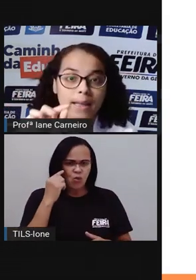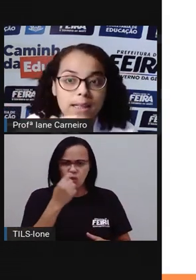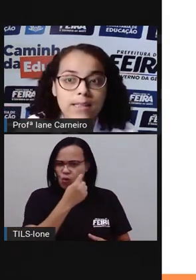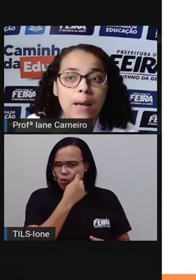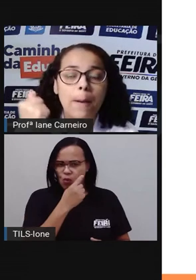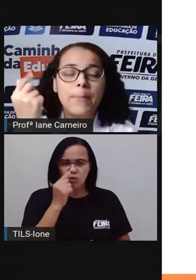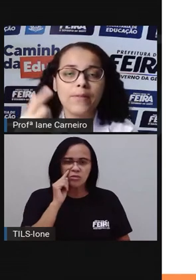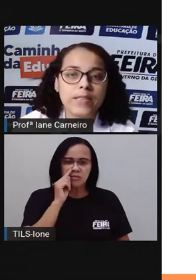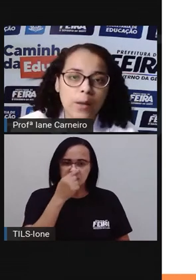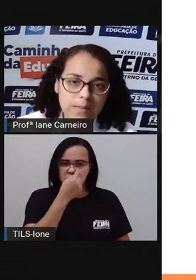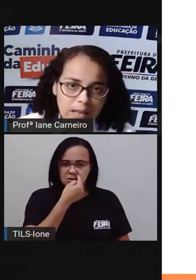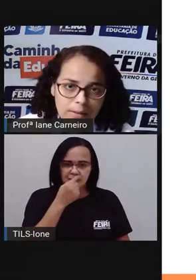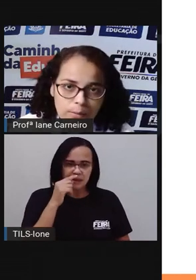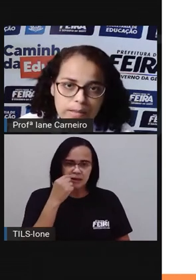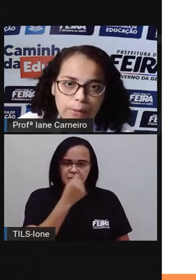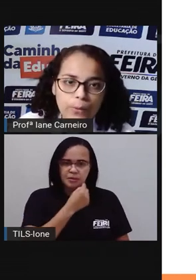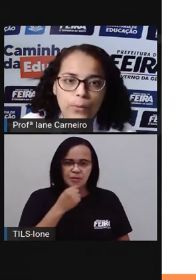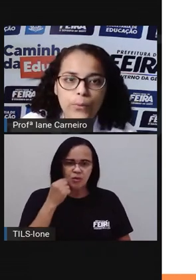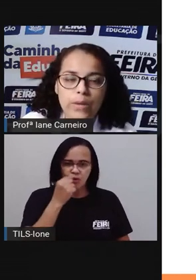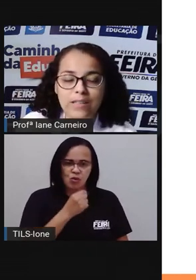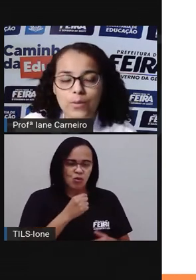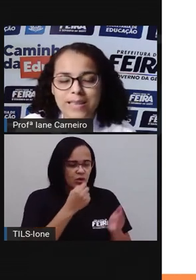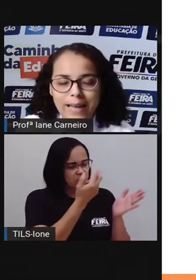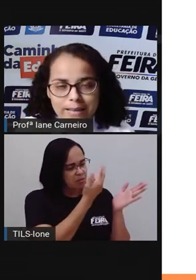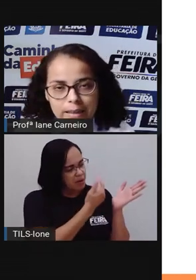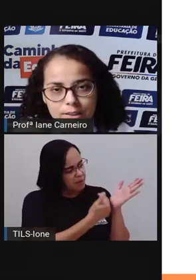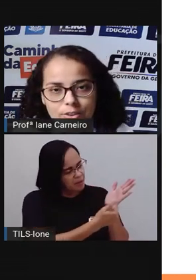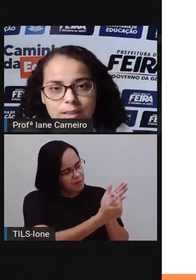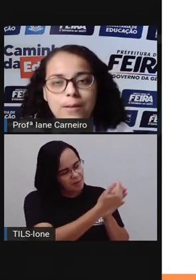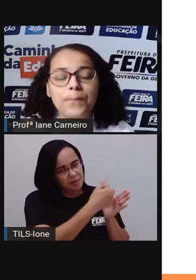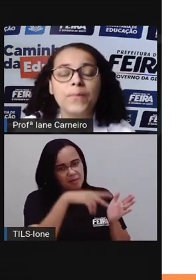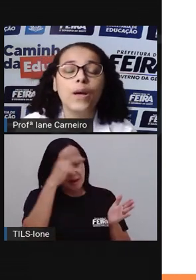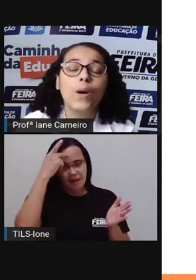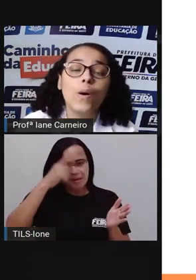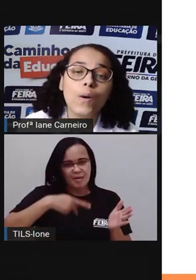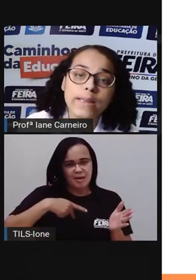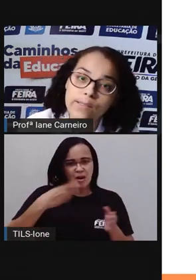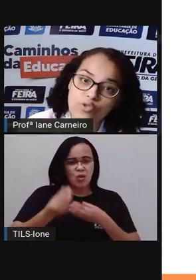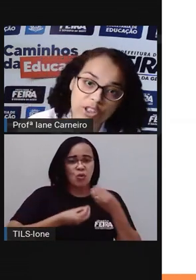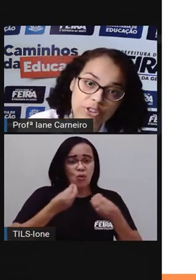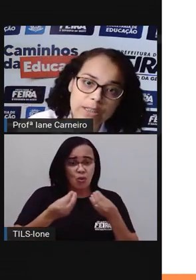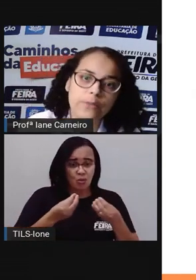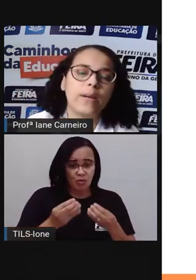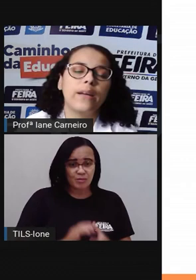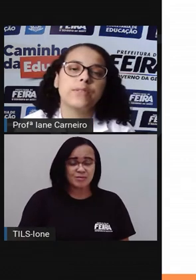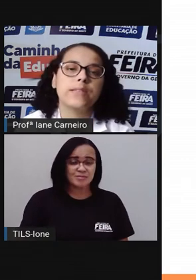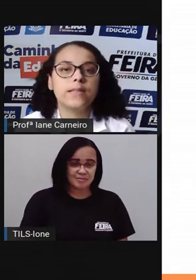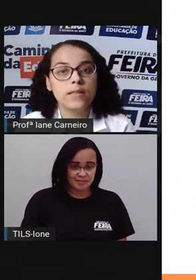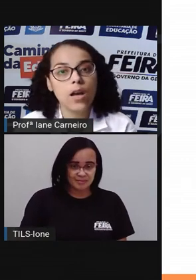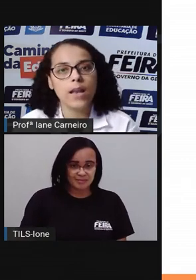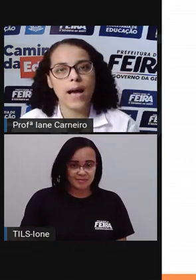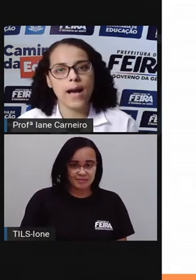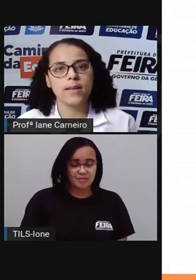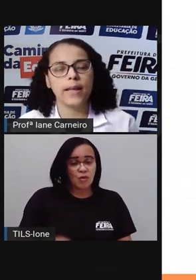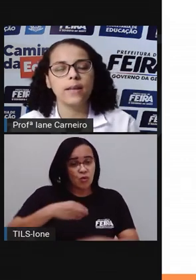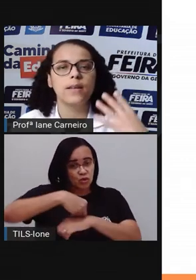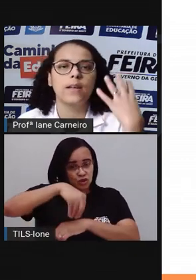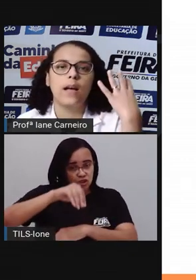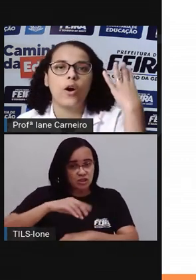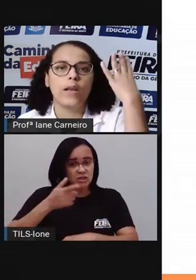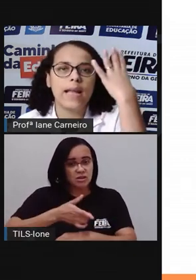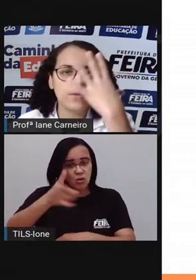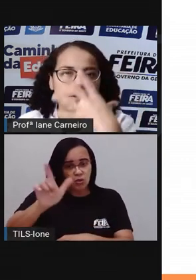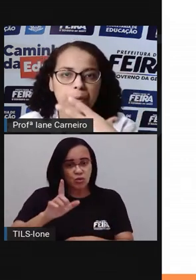do seu nariz, pra você observar as suas características. Outra sugestão é você se olhar, né?